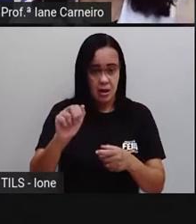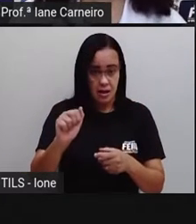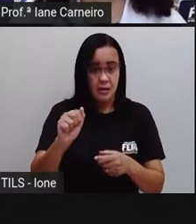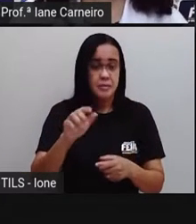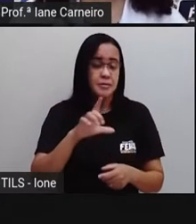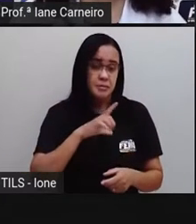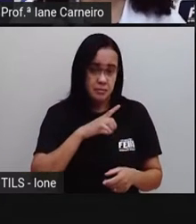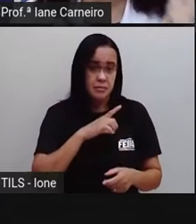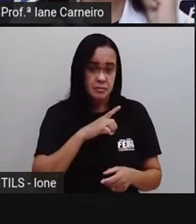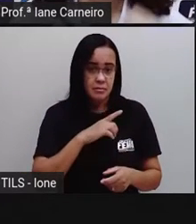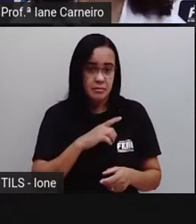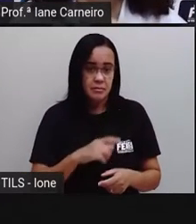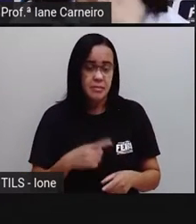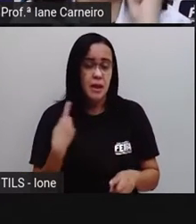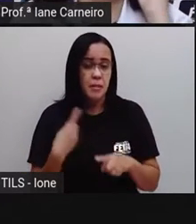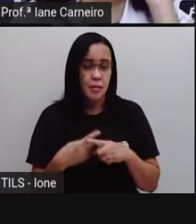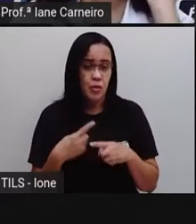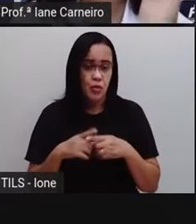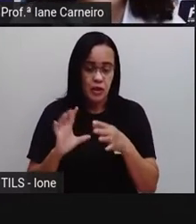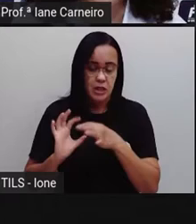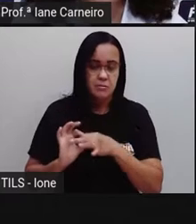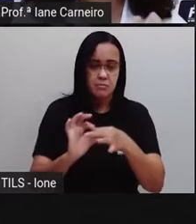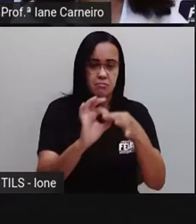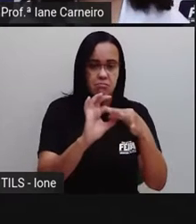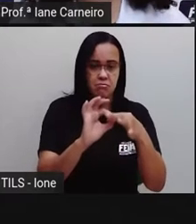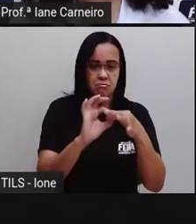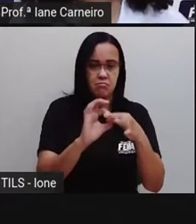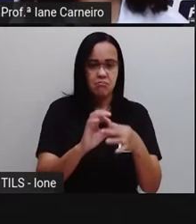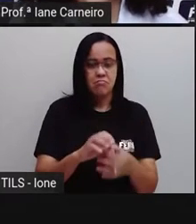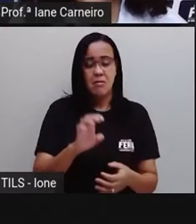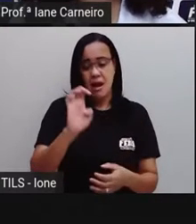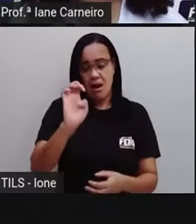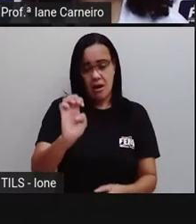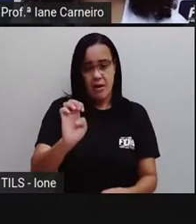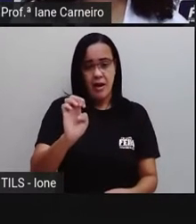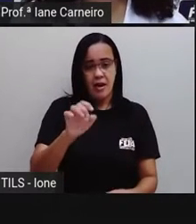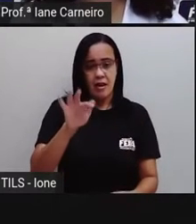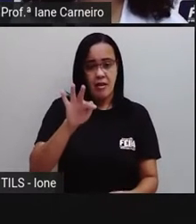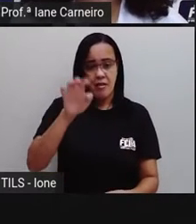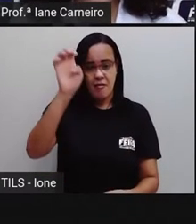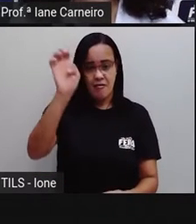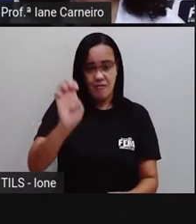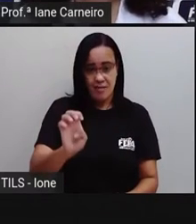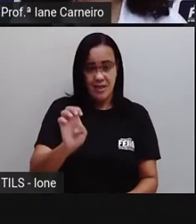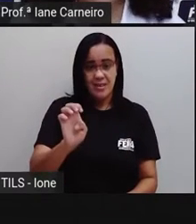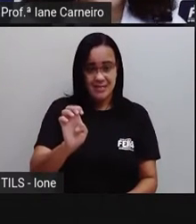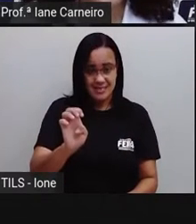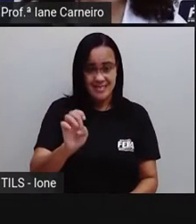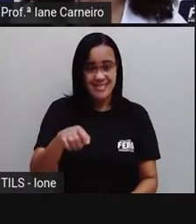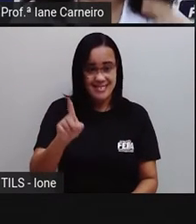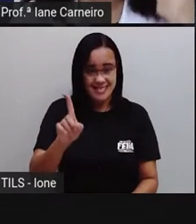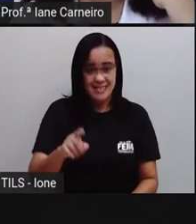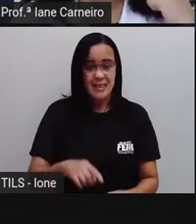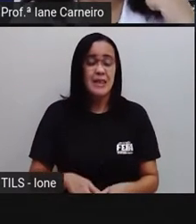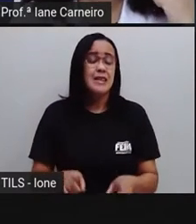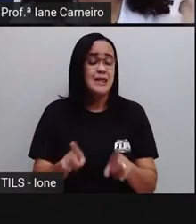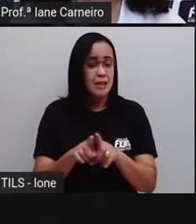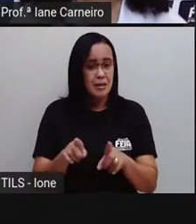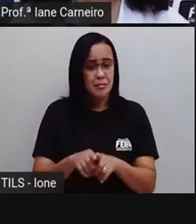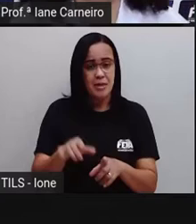e juntando com a vogal É, Fé. Depois a gente tem também o som do I, né? O Fí, ó,